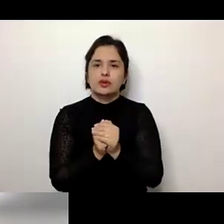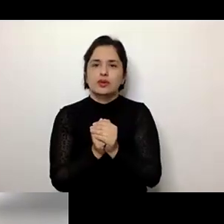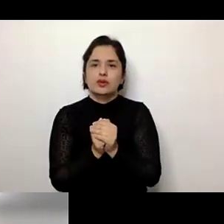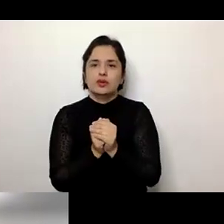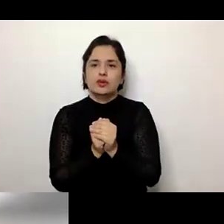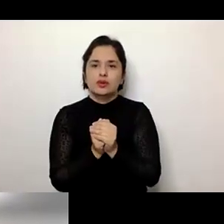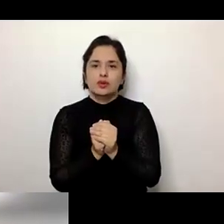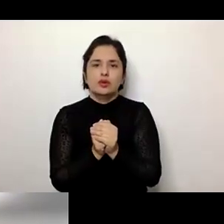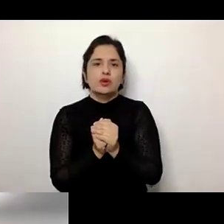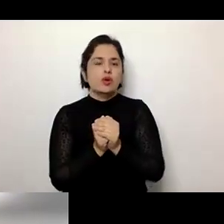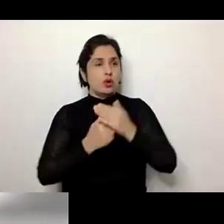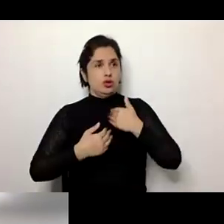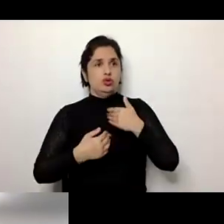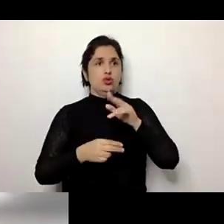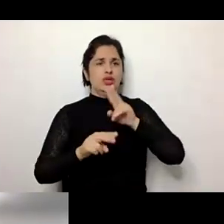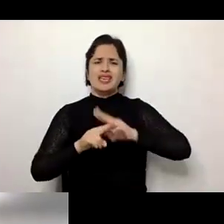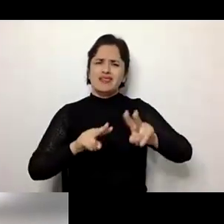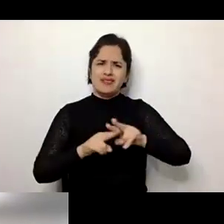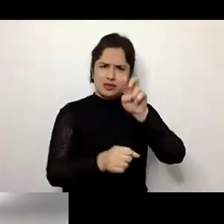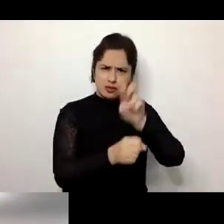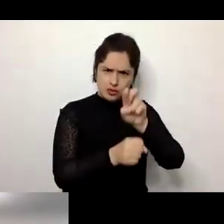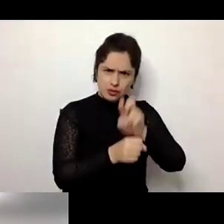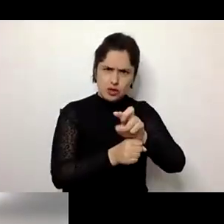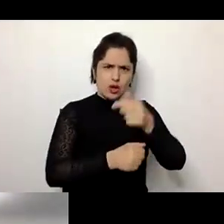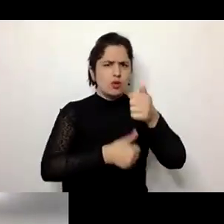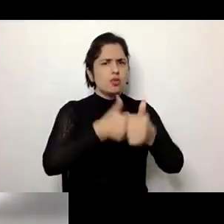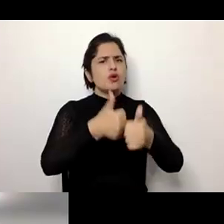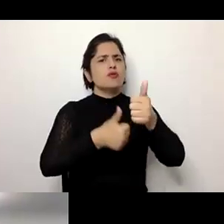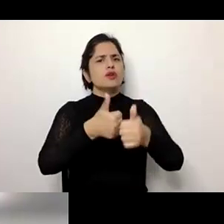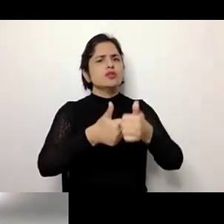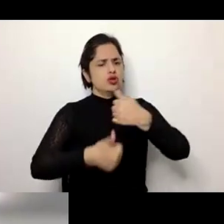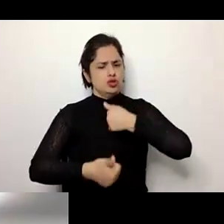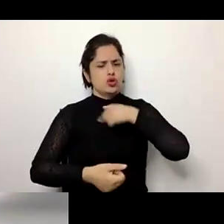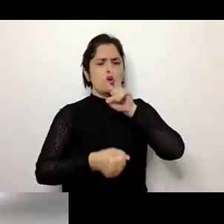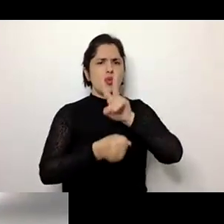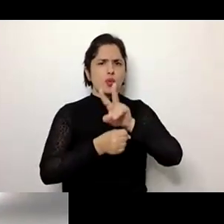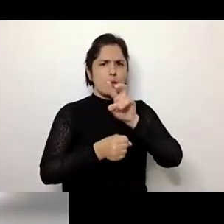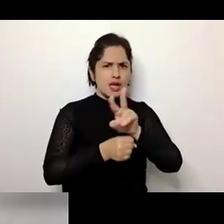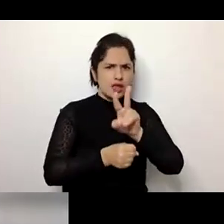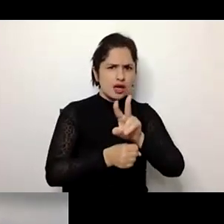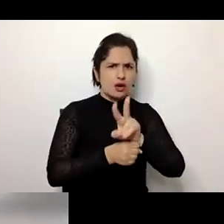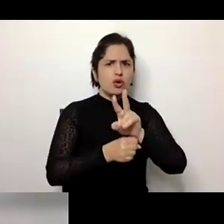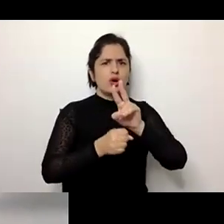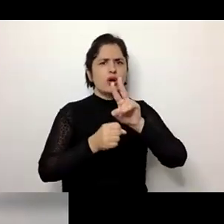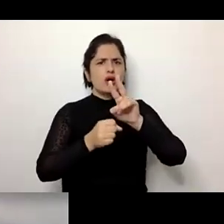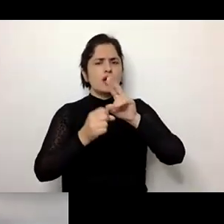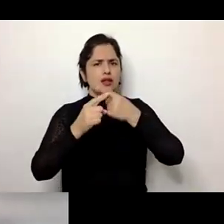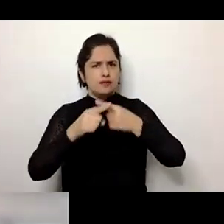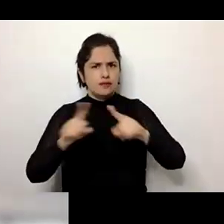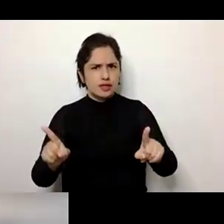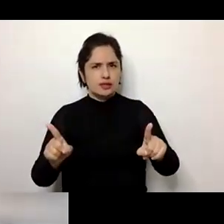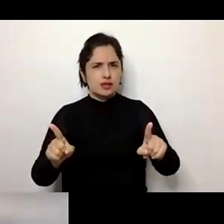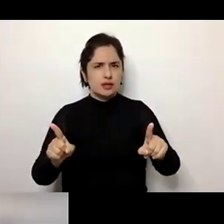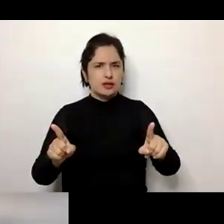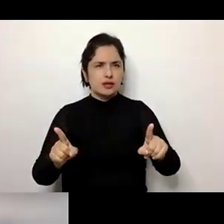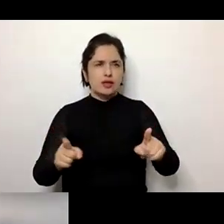pedagógico, no fazer profissional de um pedagogo diferencial, de uma pedagoga diferencial, nós